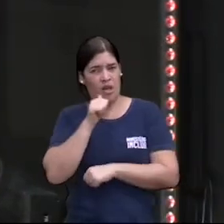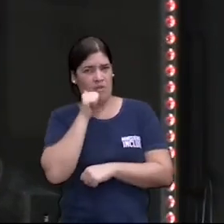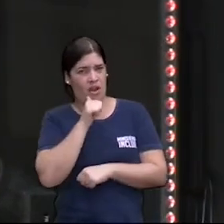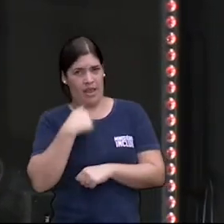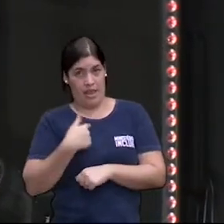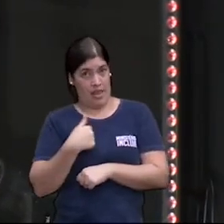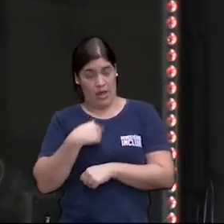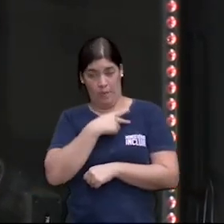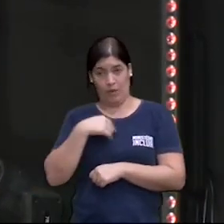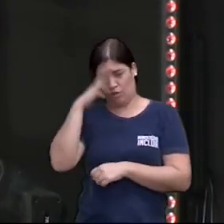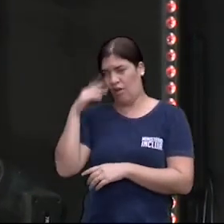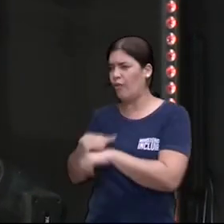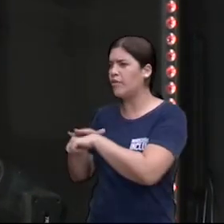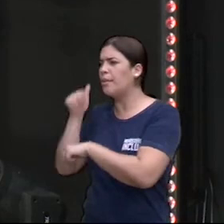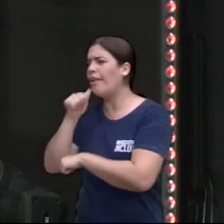pastor, não.